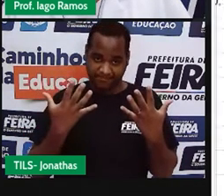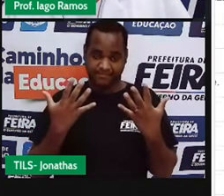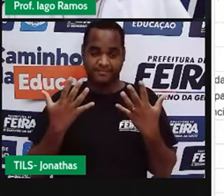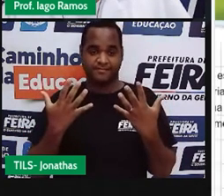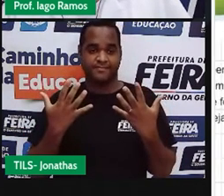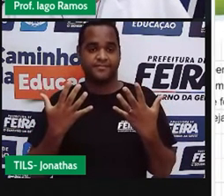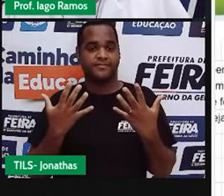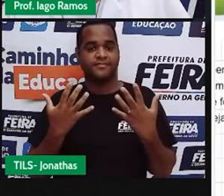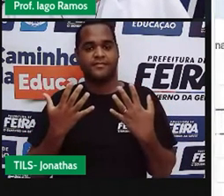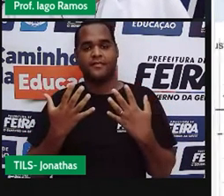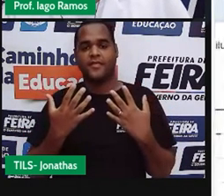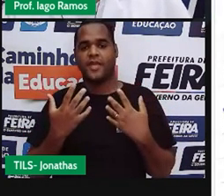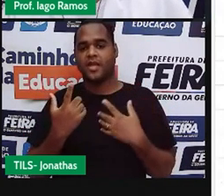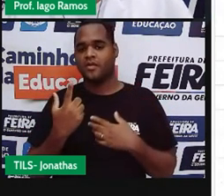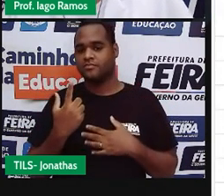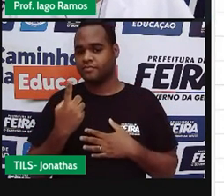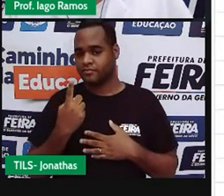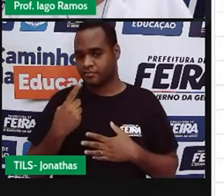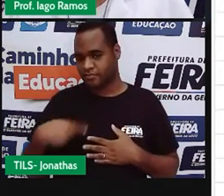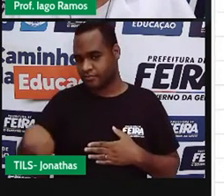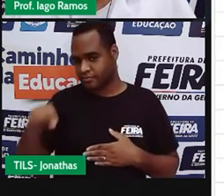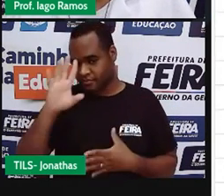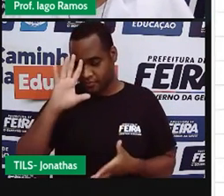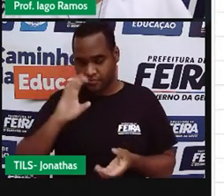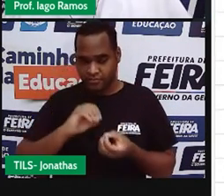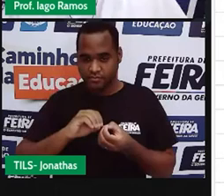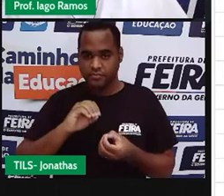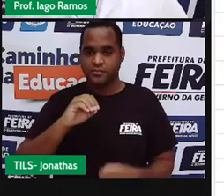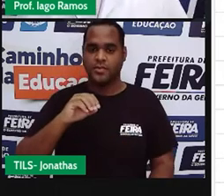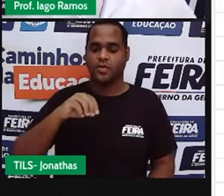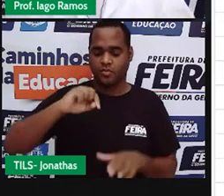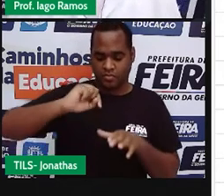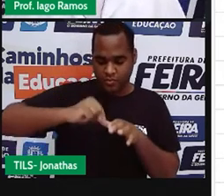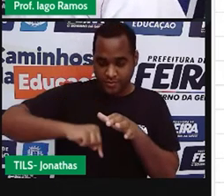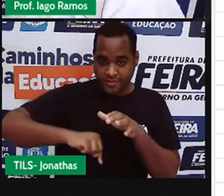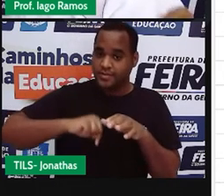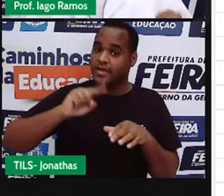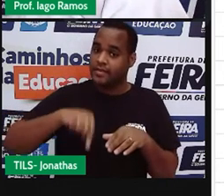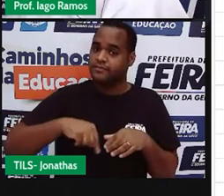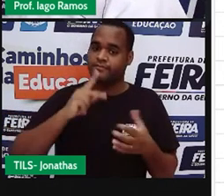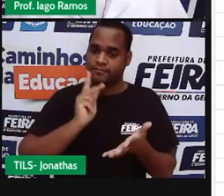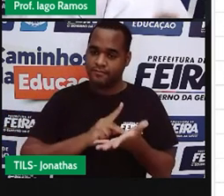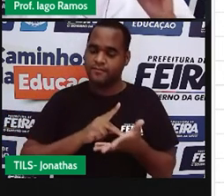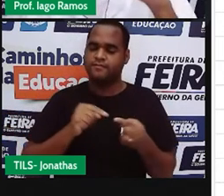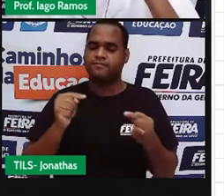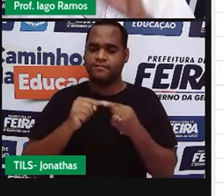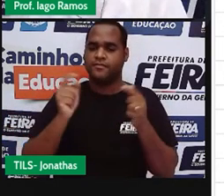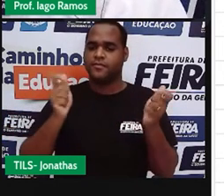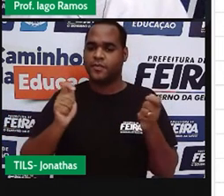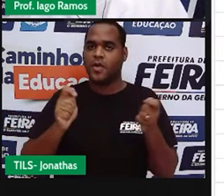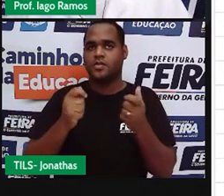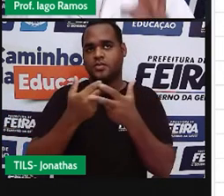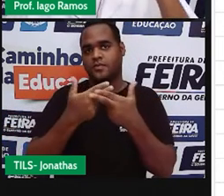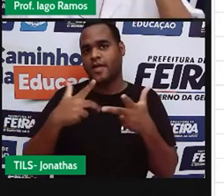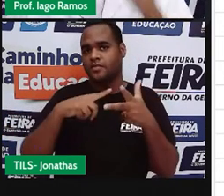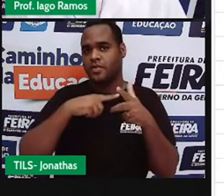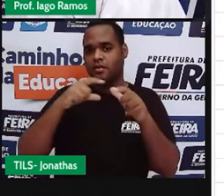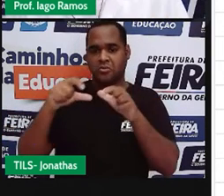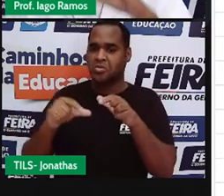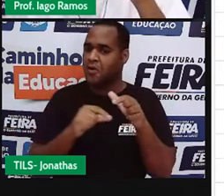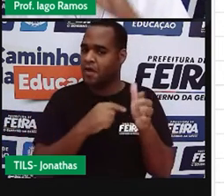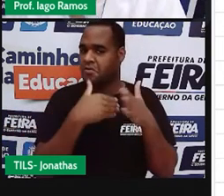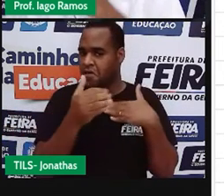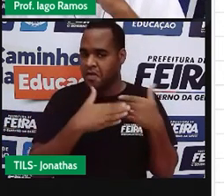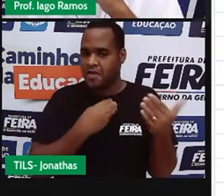A gente vai dizer que o poço artesiano ele pode ficar em qualquer lugar em